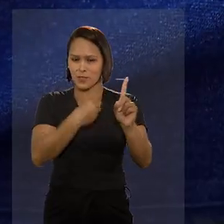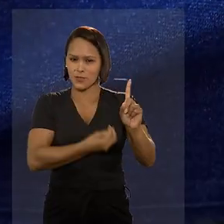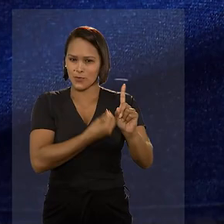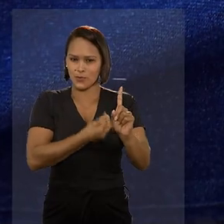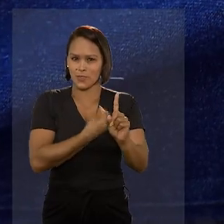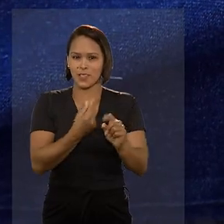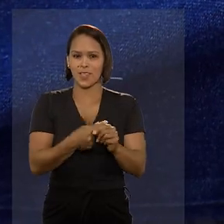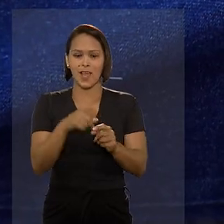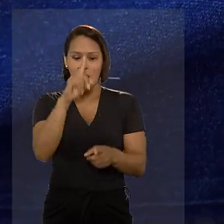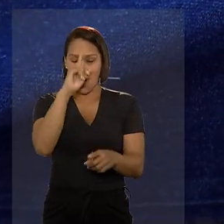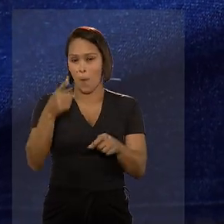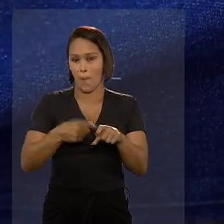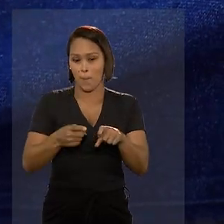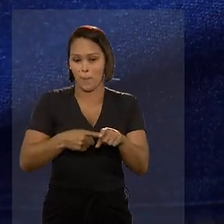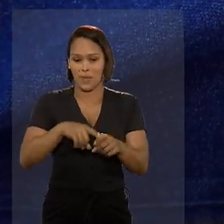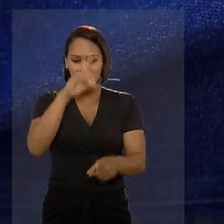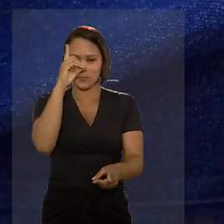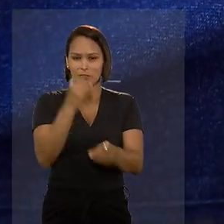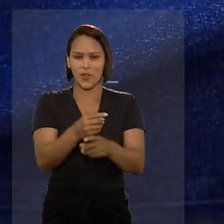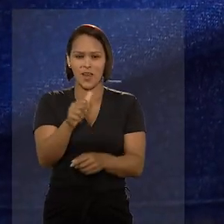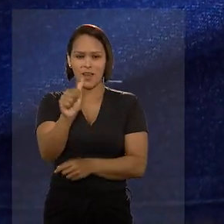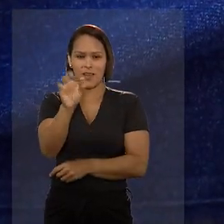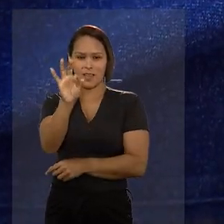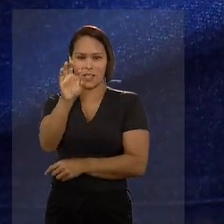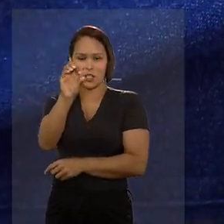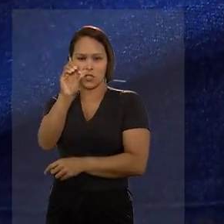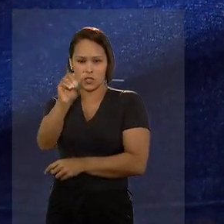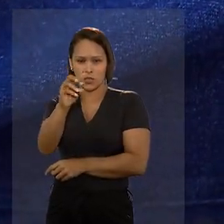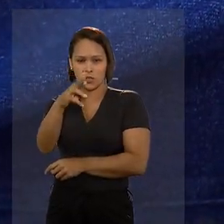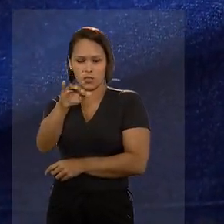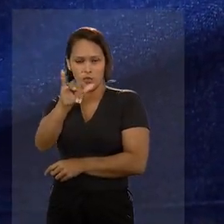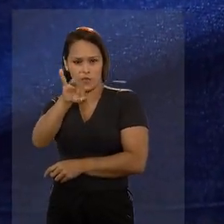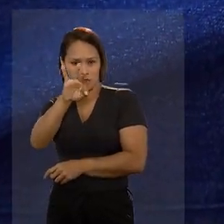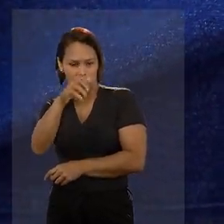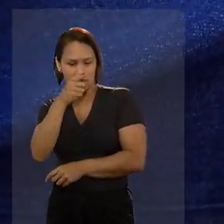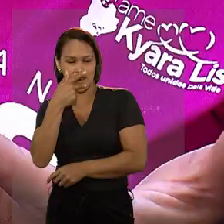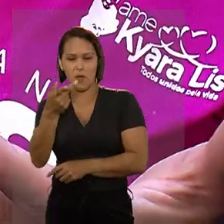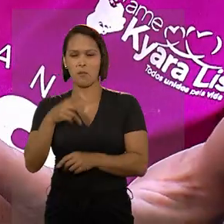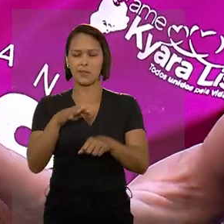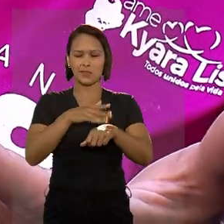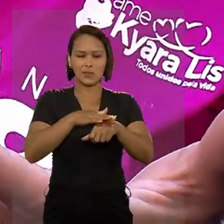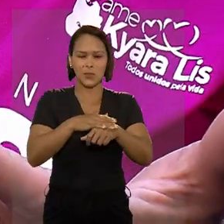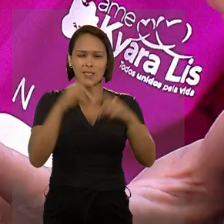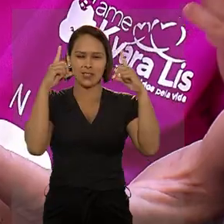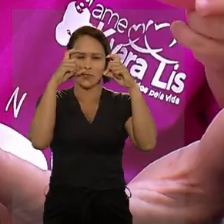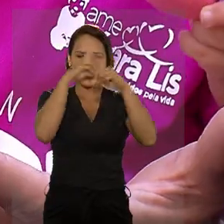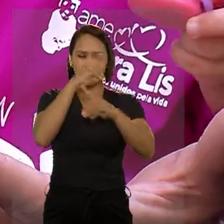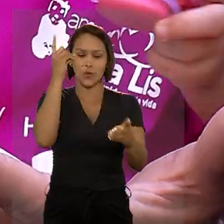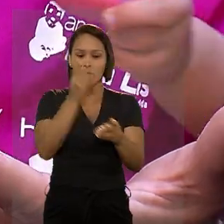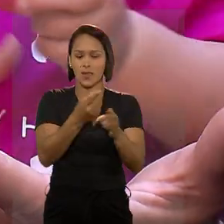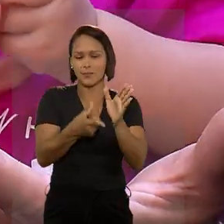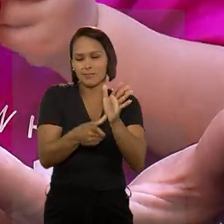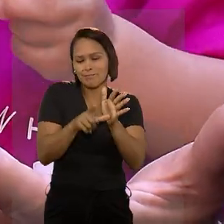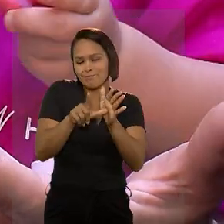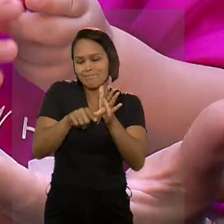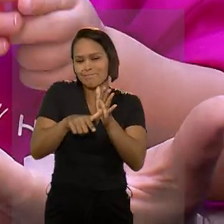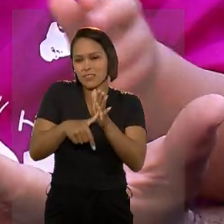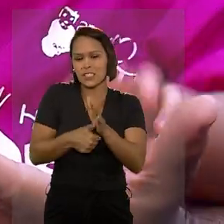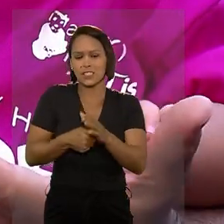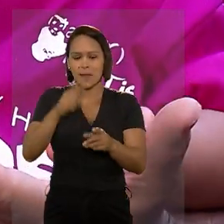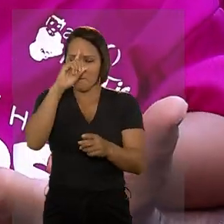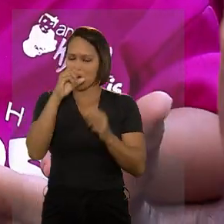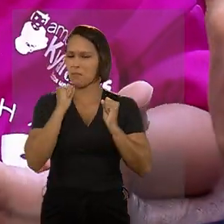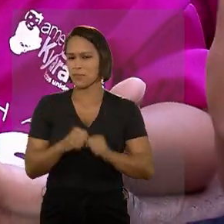Os médicos descobriram que ela possui atrofia muscular espinhal, ou AMI, uma doença rara, progressiva e